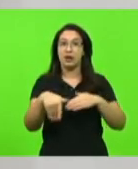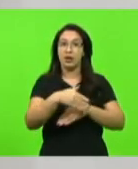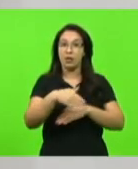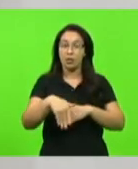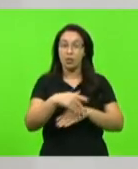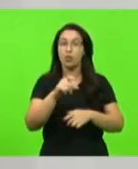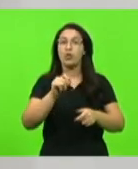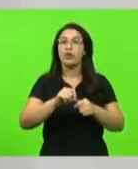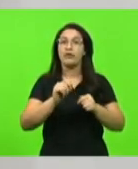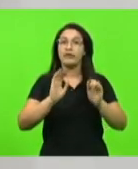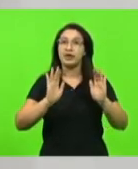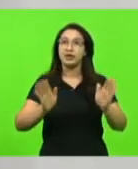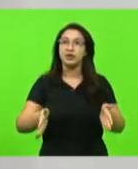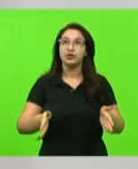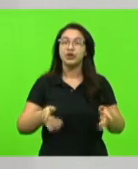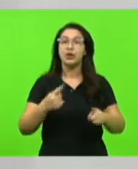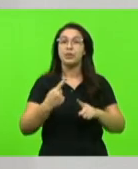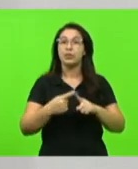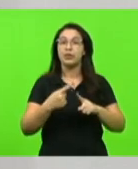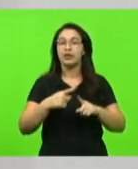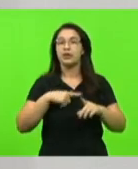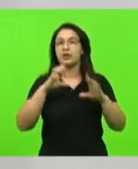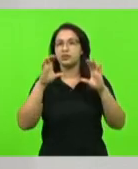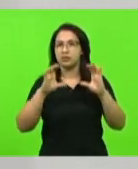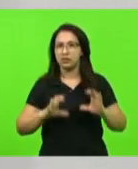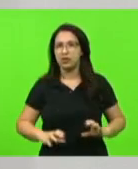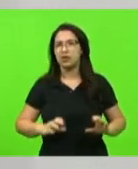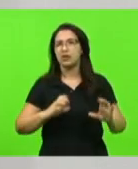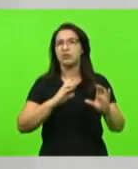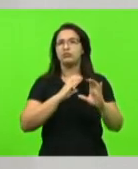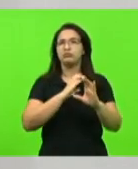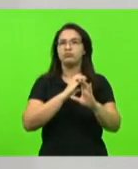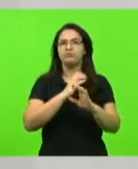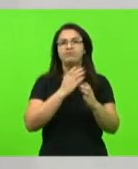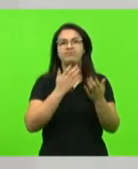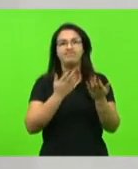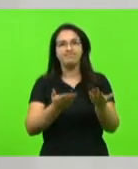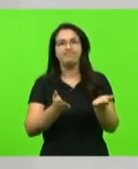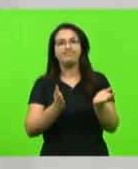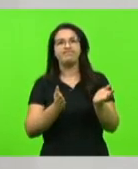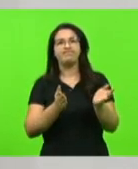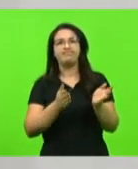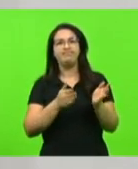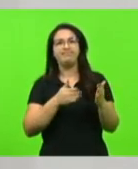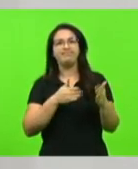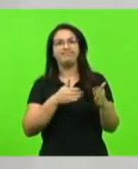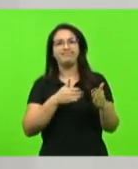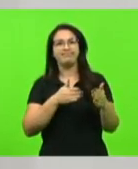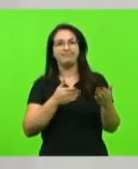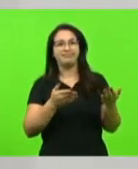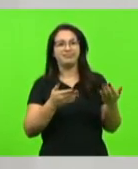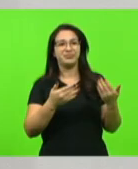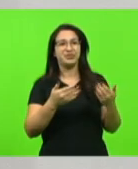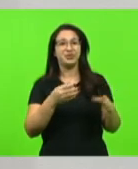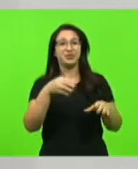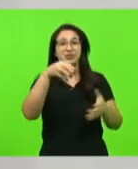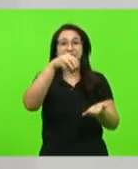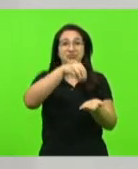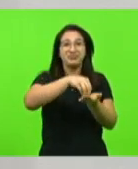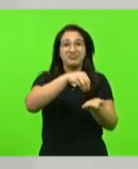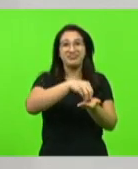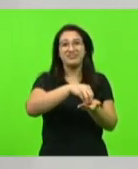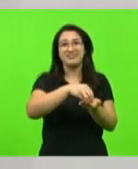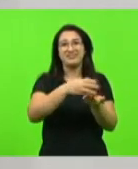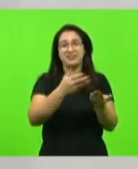feita tendo aí cidadãos civis também que estavam no caminho, estavam no meio desse fogo cruzado, por assim